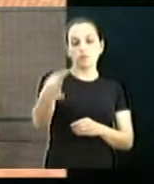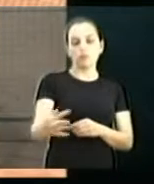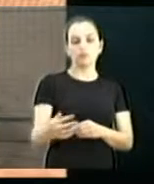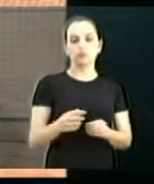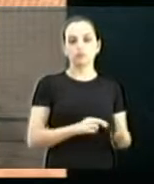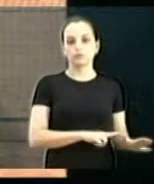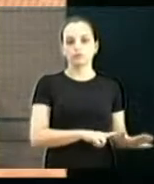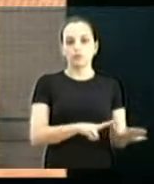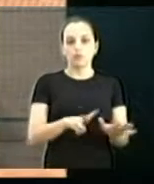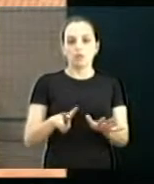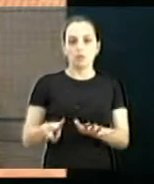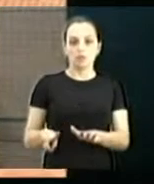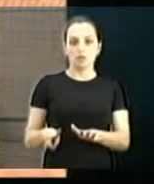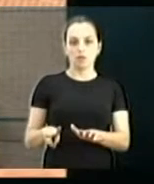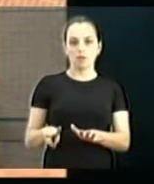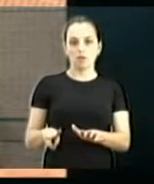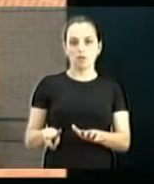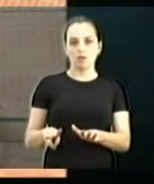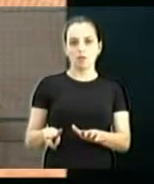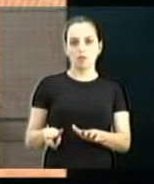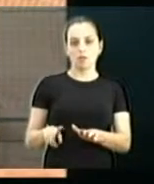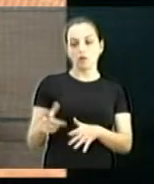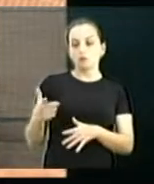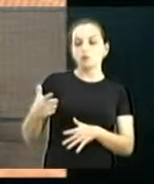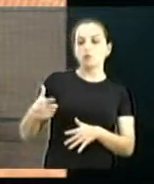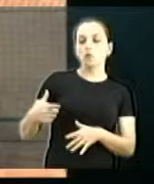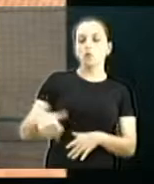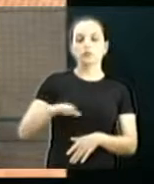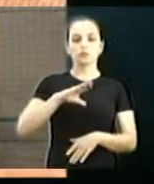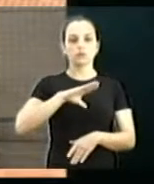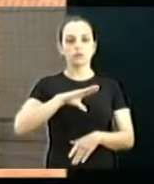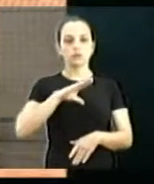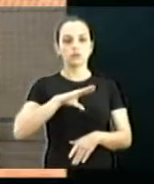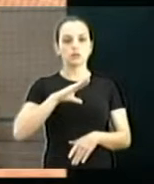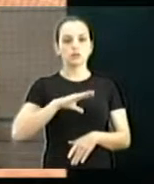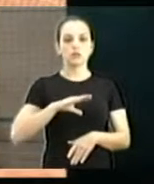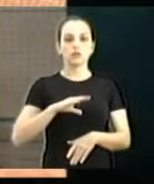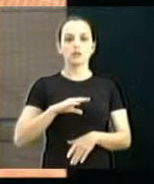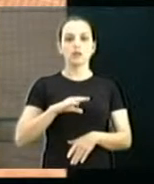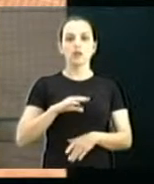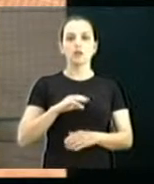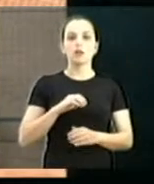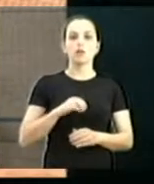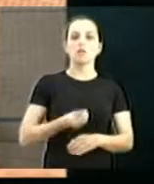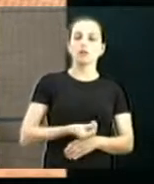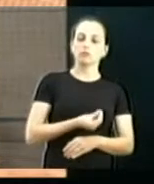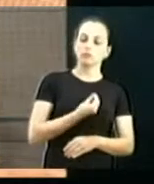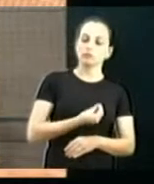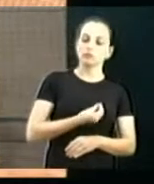deslocando para Lençóis Paulista, disputando a fase regional dos Jogos do Idoso.